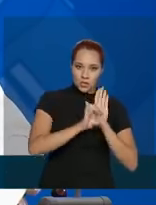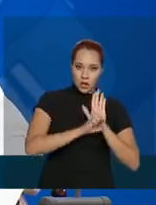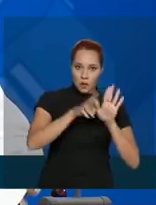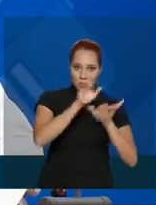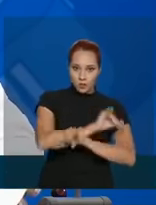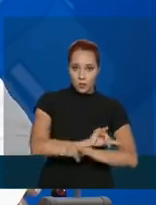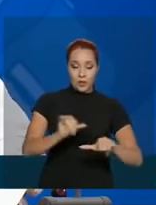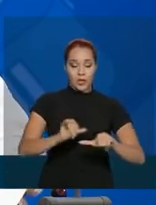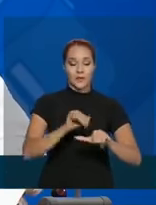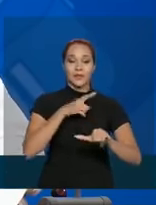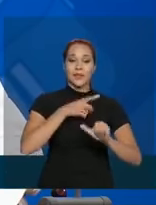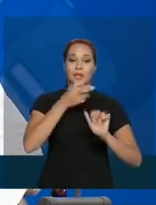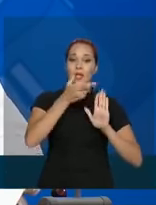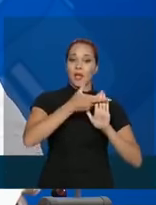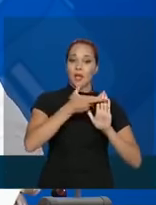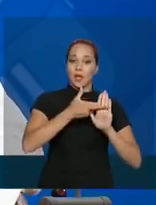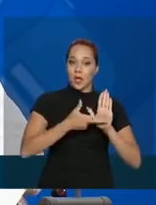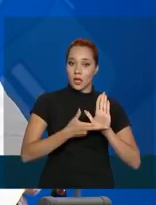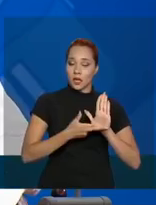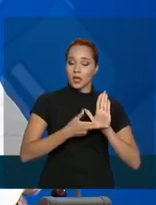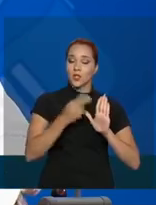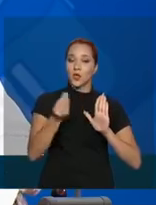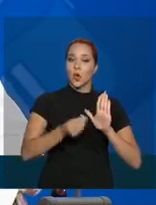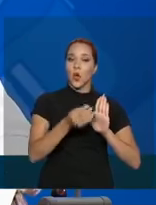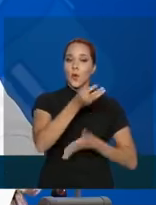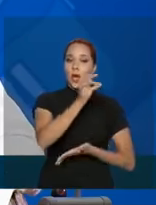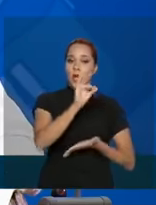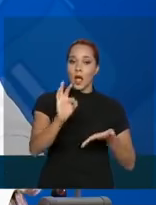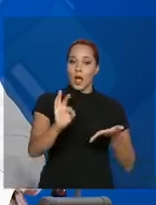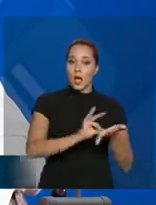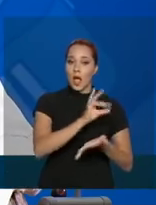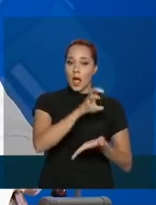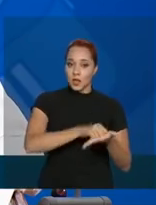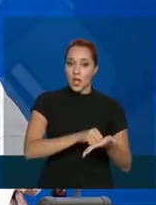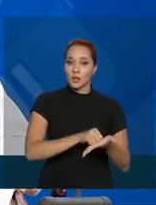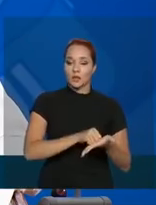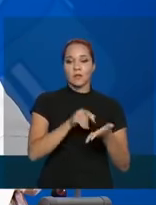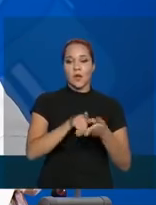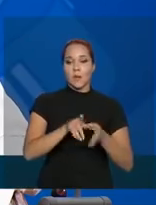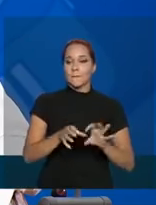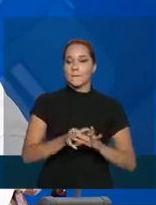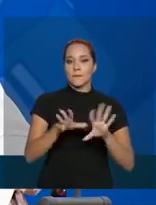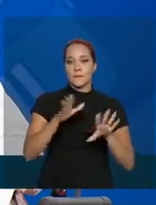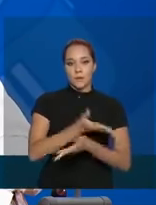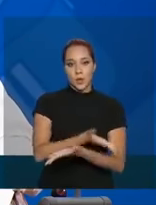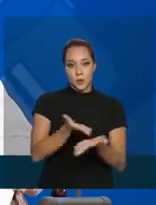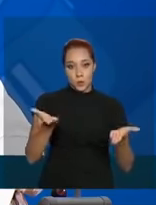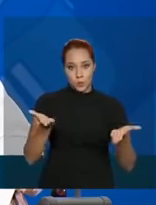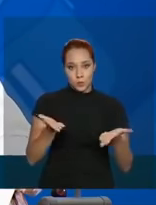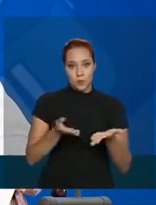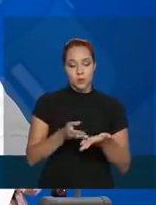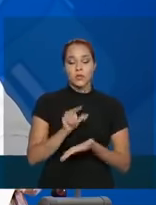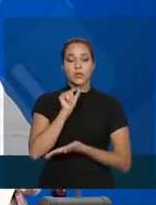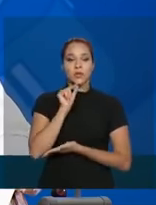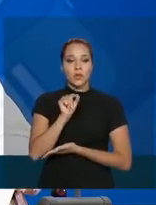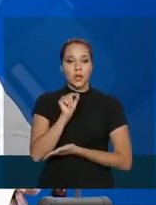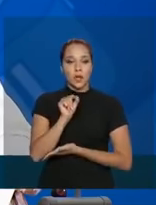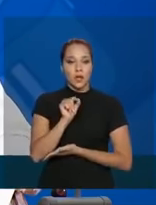onde as regras de cadastramento serão disponibilizadas para todos. Então, quem tem